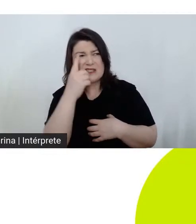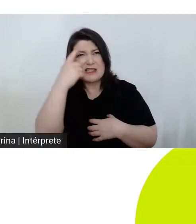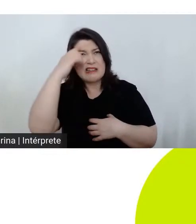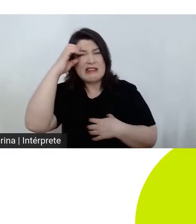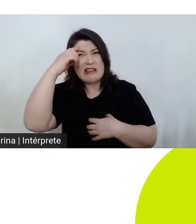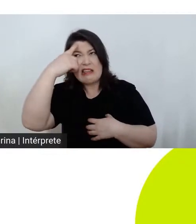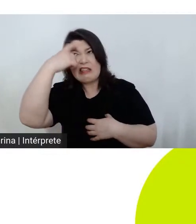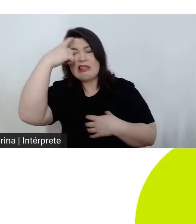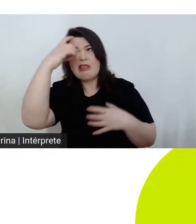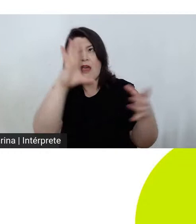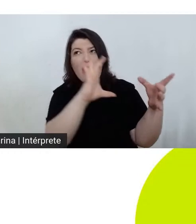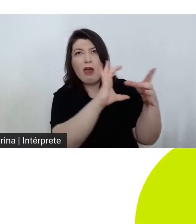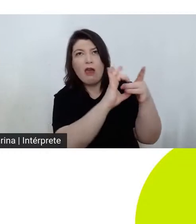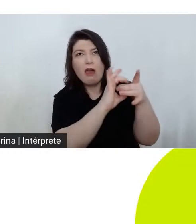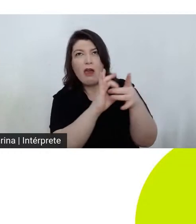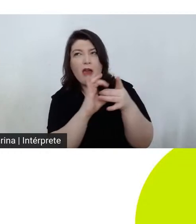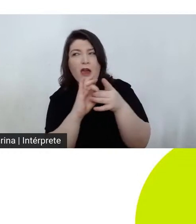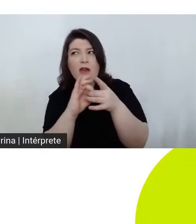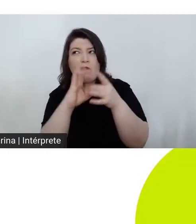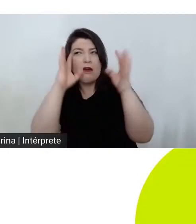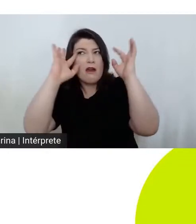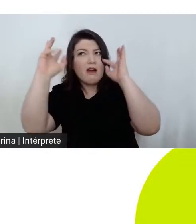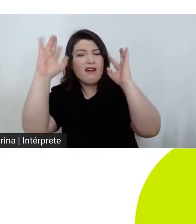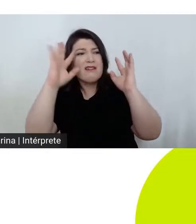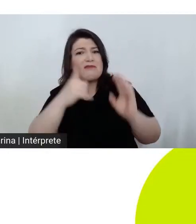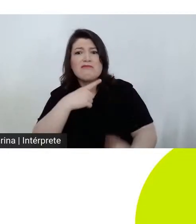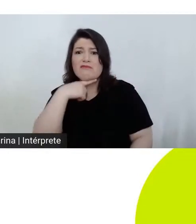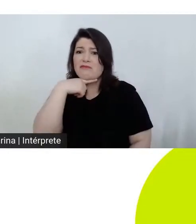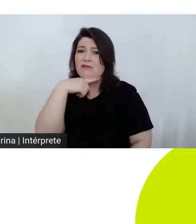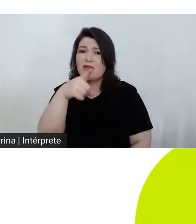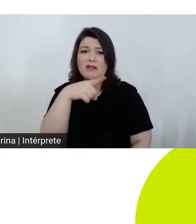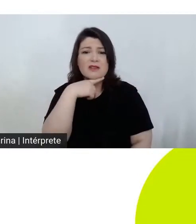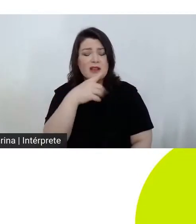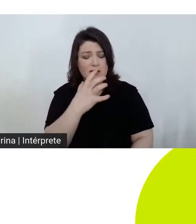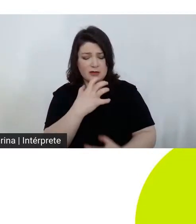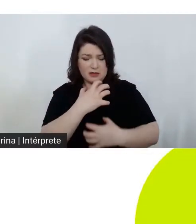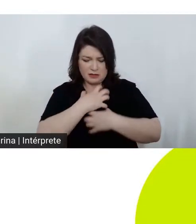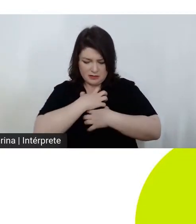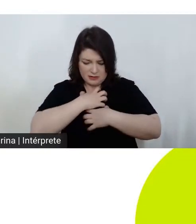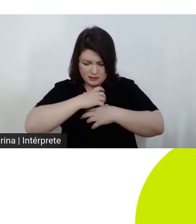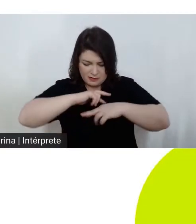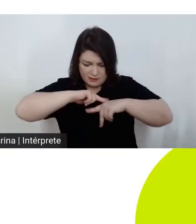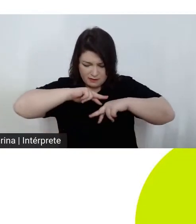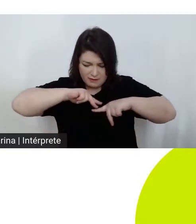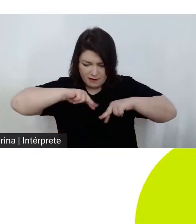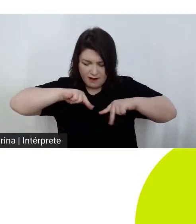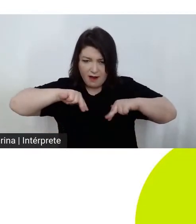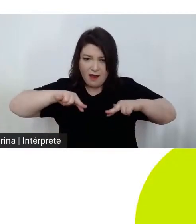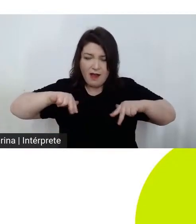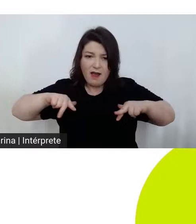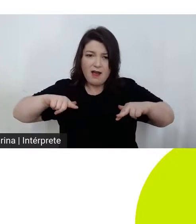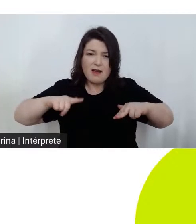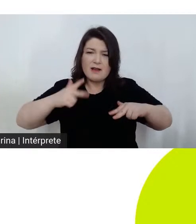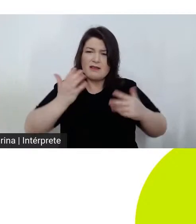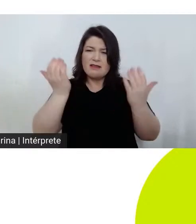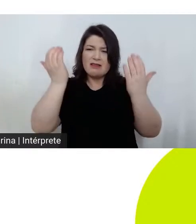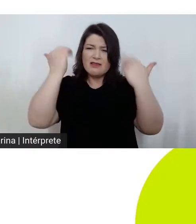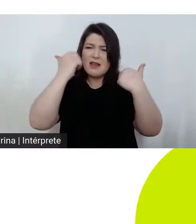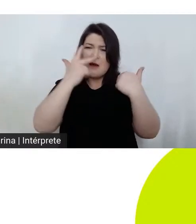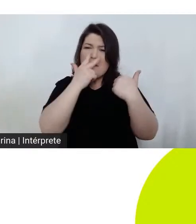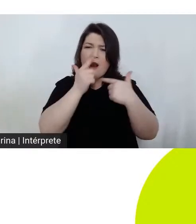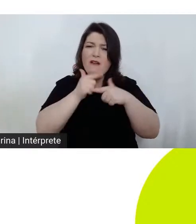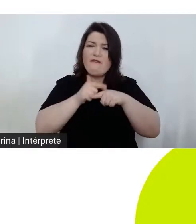reflexão, pensamentos. O espiral de sensações me deixou esvaziada de